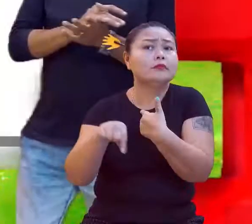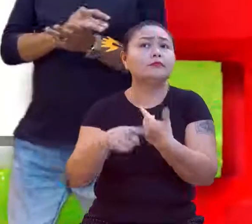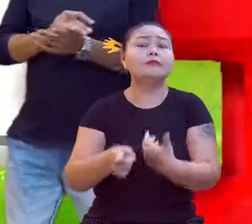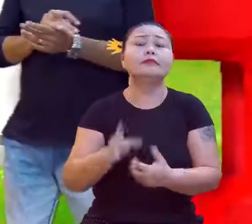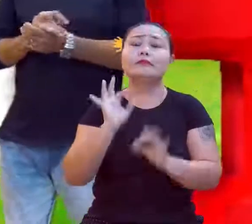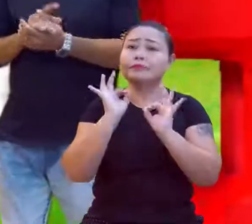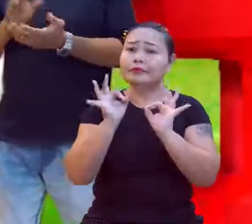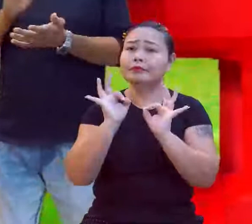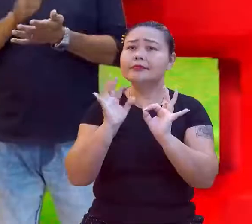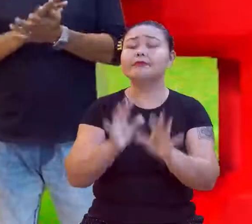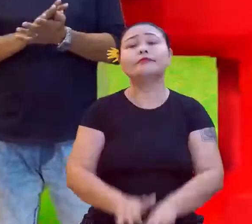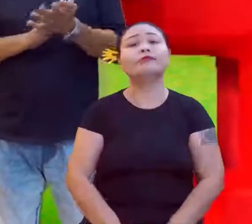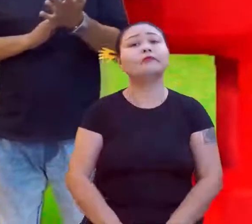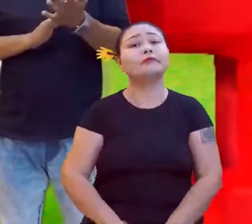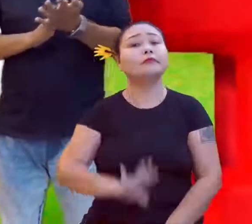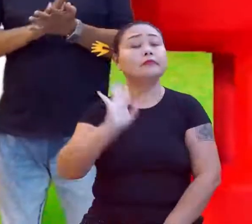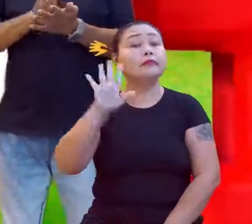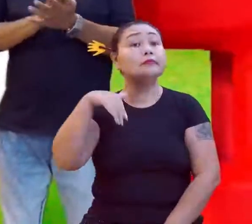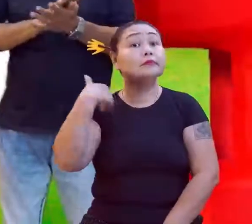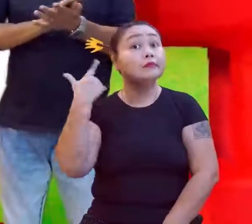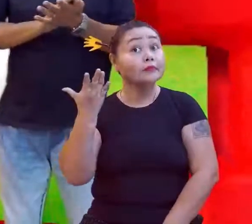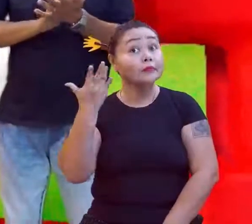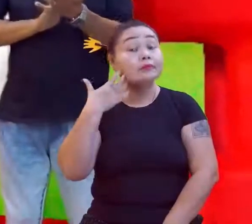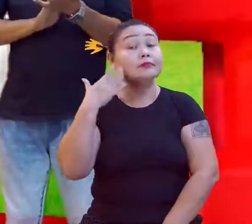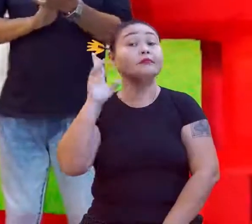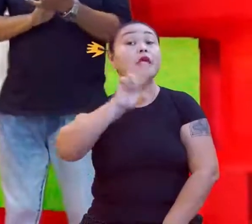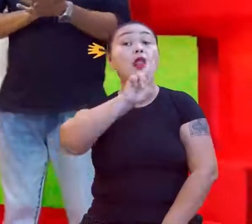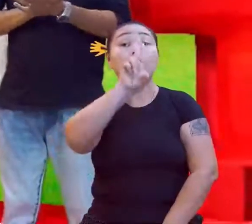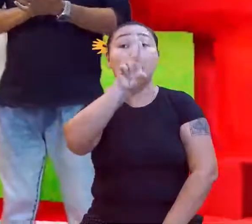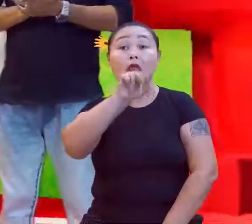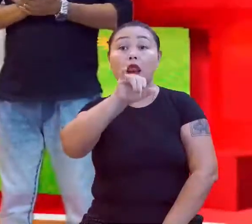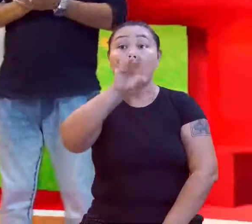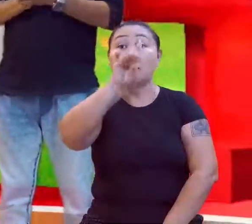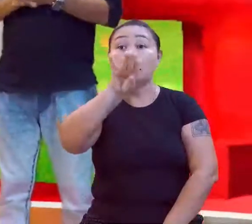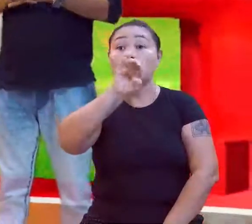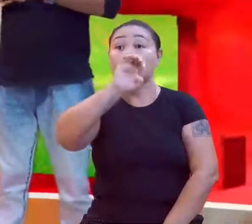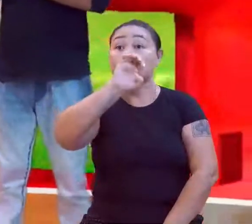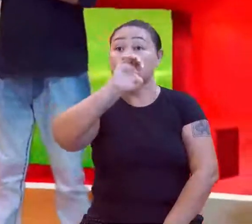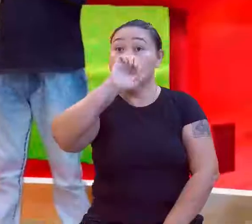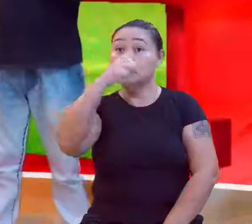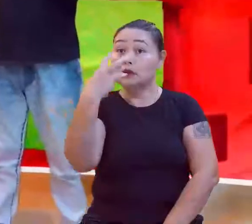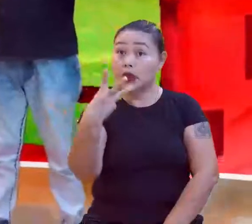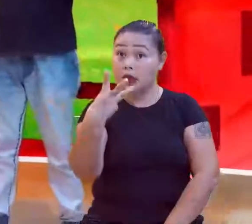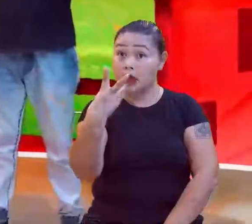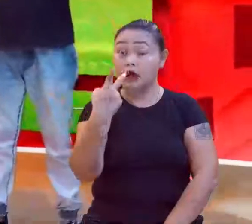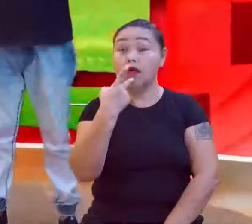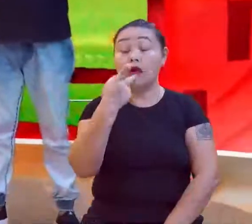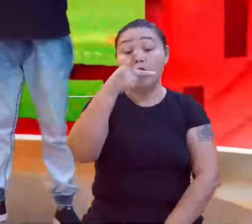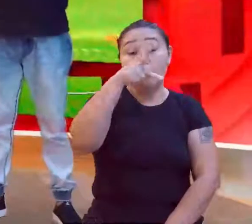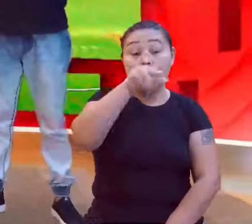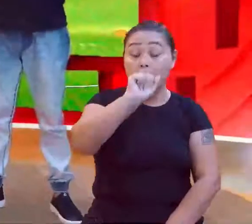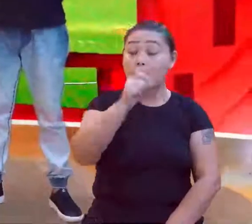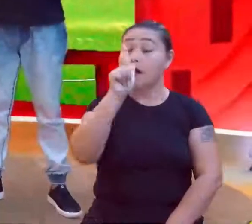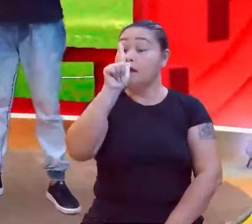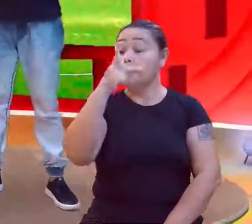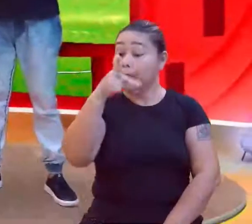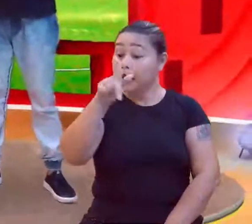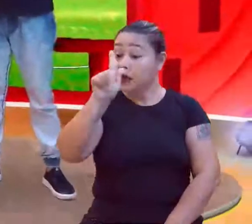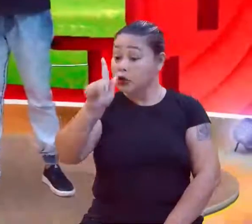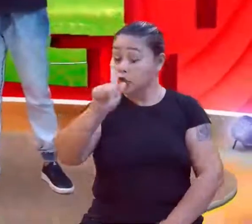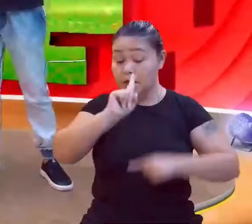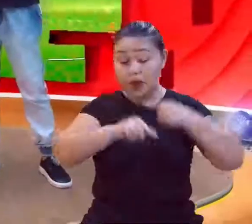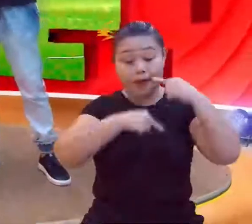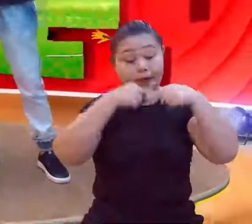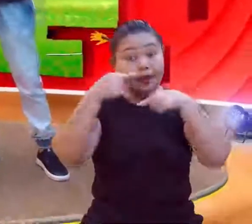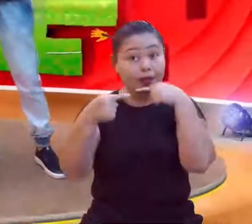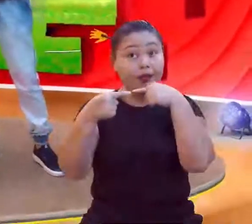mesmo, certo. E quando a gente chegar lá na unidade 3, quando a gente falar de IPA e de IPG e falar de progressão, vocês